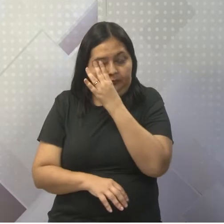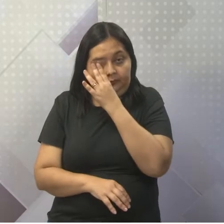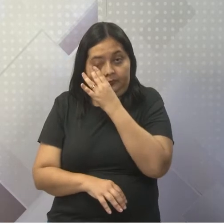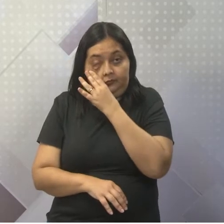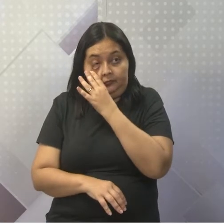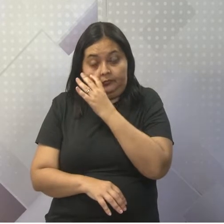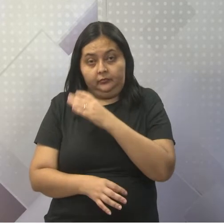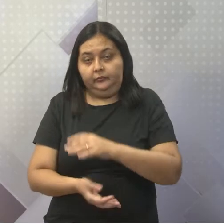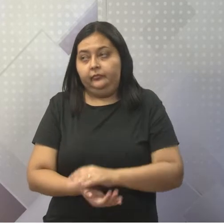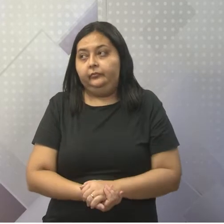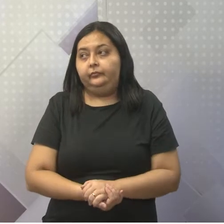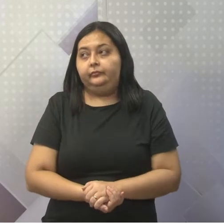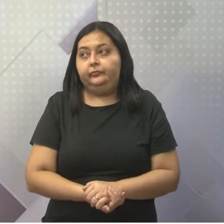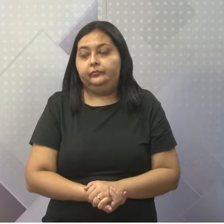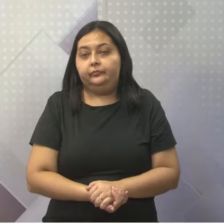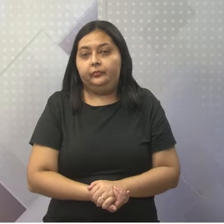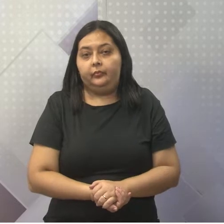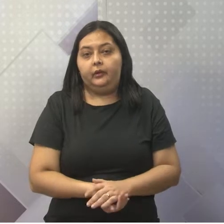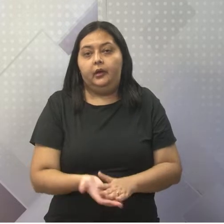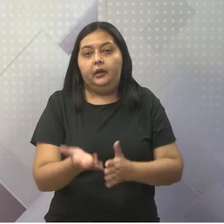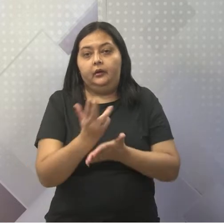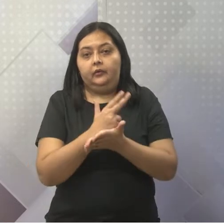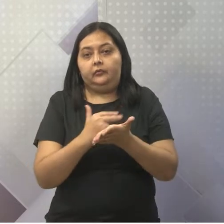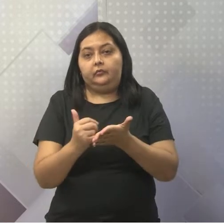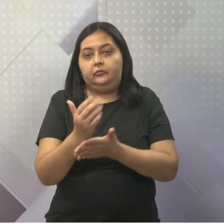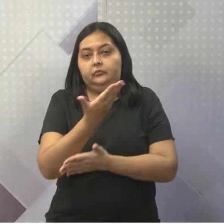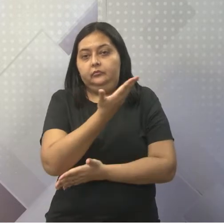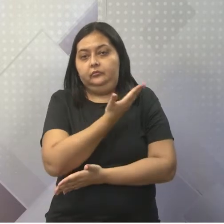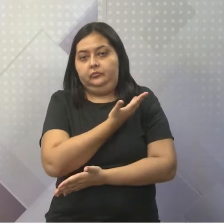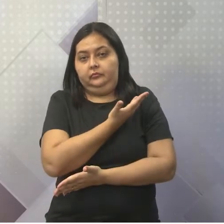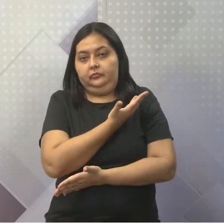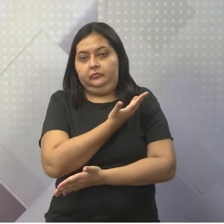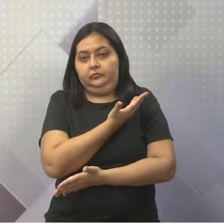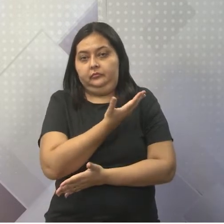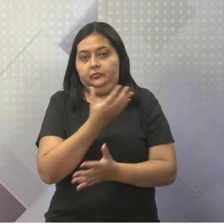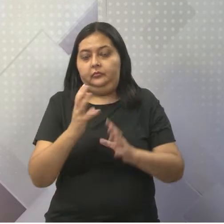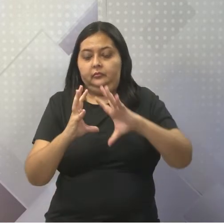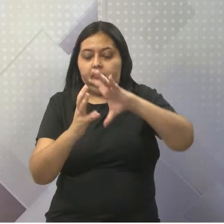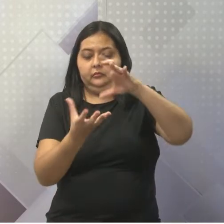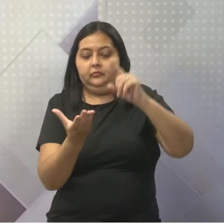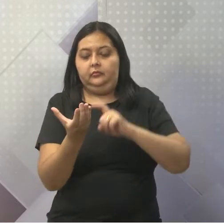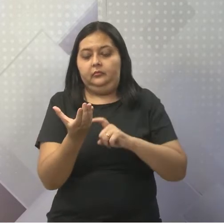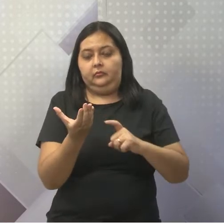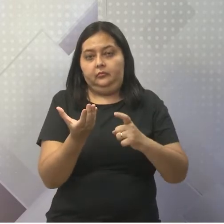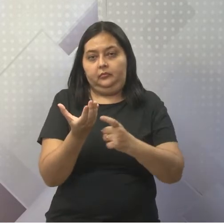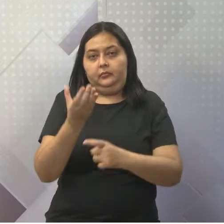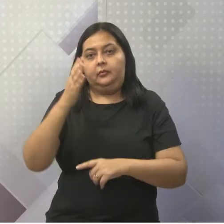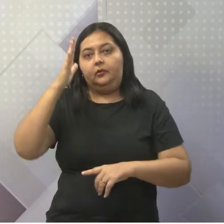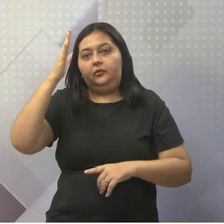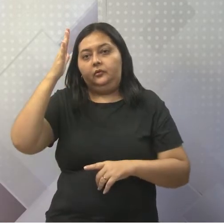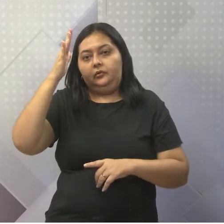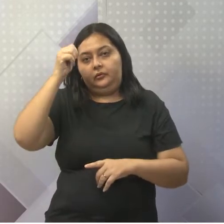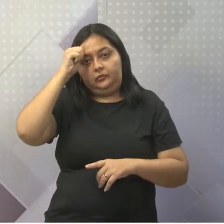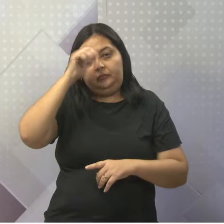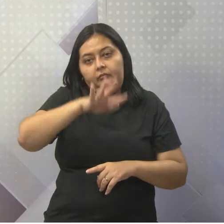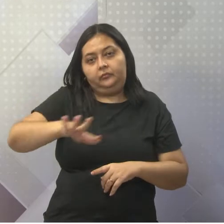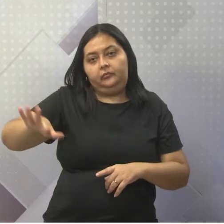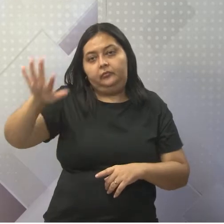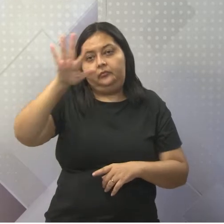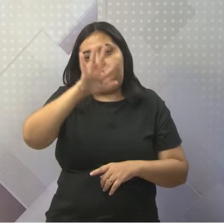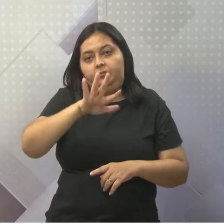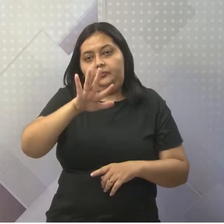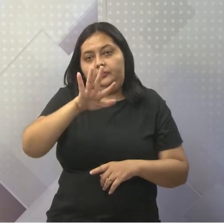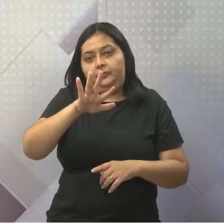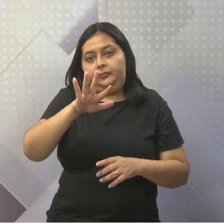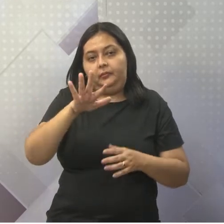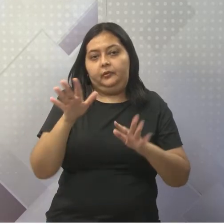E aqui nós vemos um redesenho, uma nova configuração do continente africano. Justamente depois do processo, do término